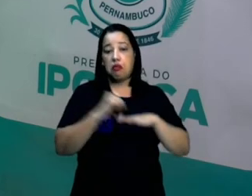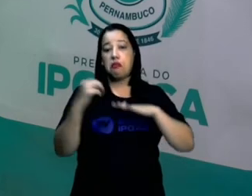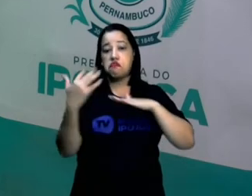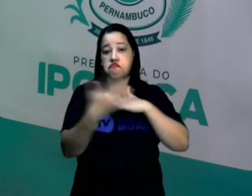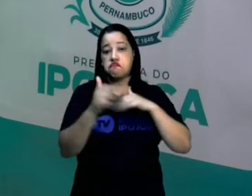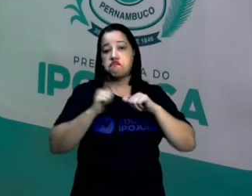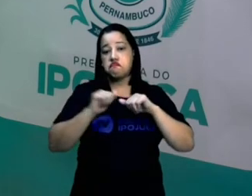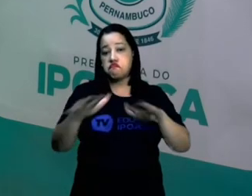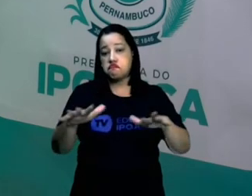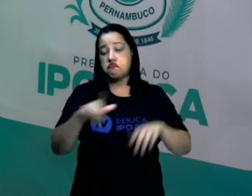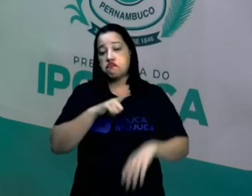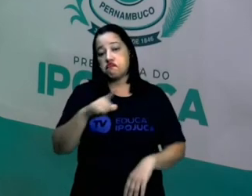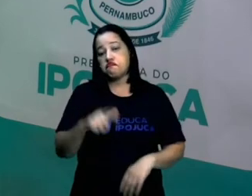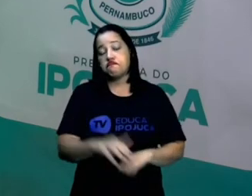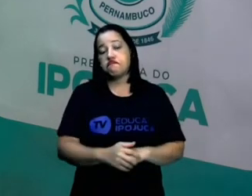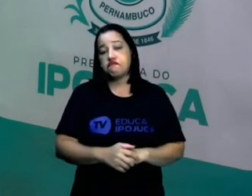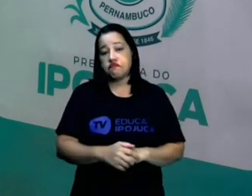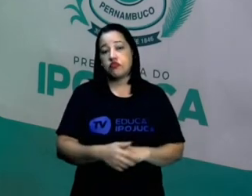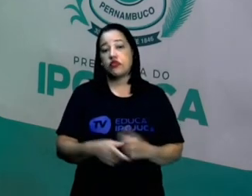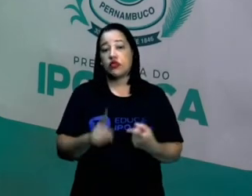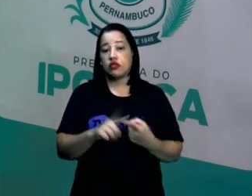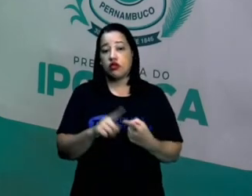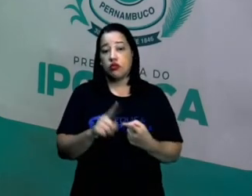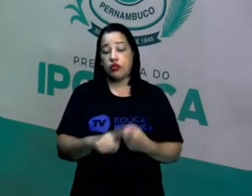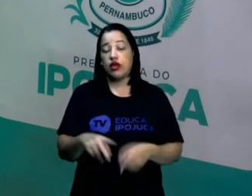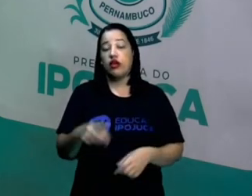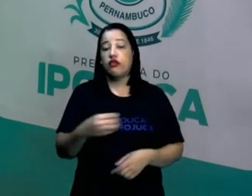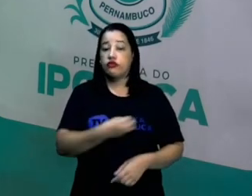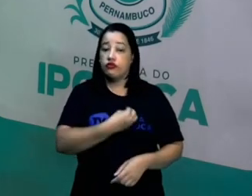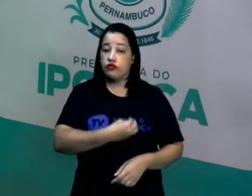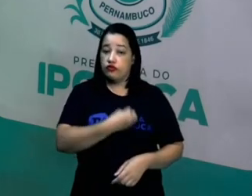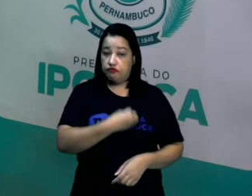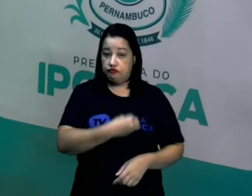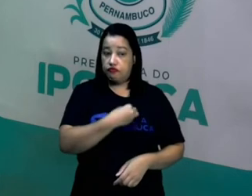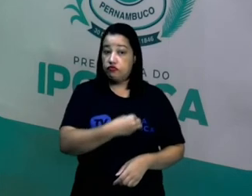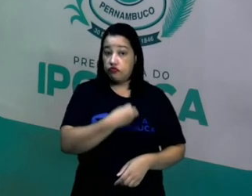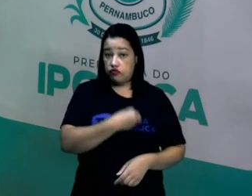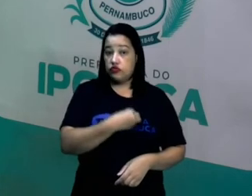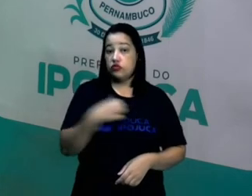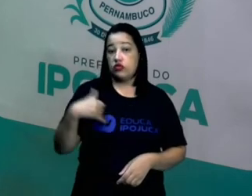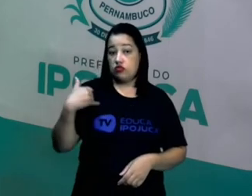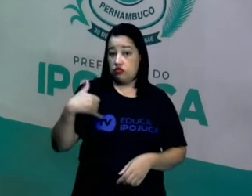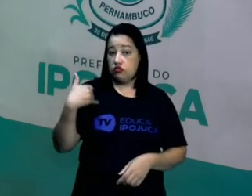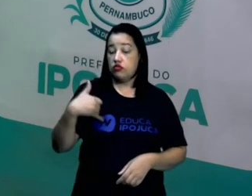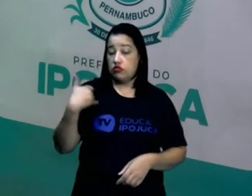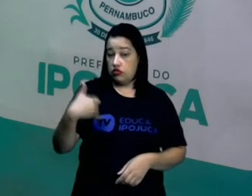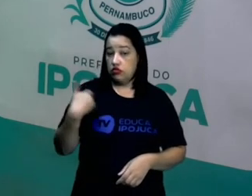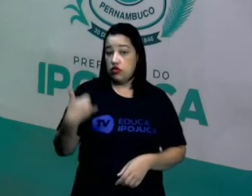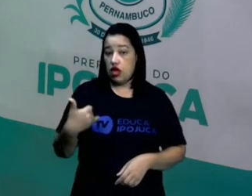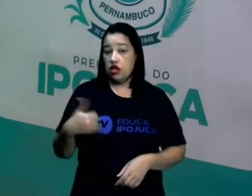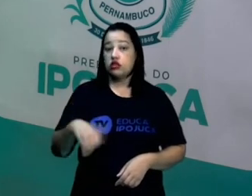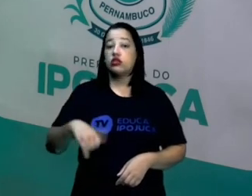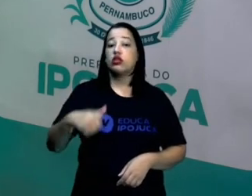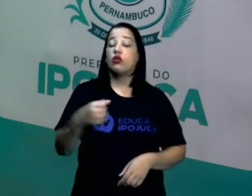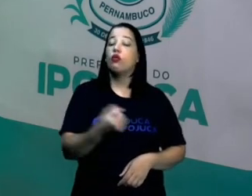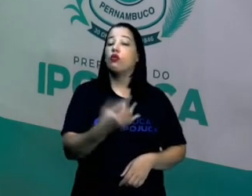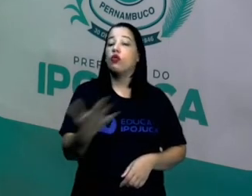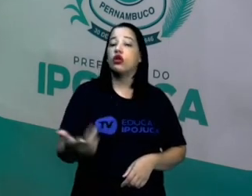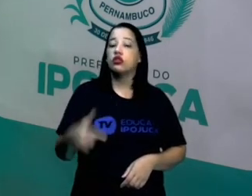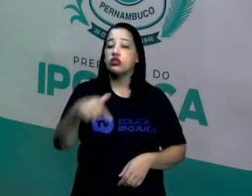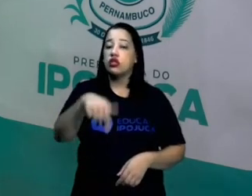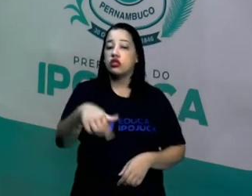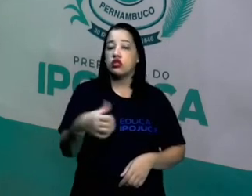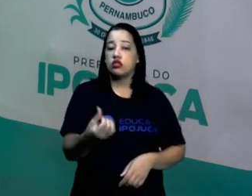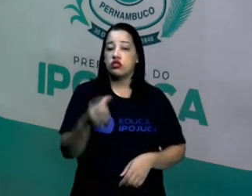pandemia. A expectativa de vida do brasileiro é de 76,8 anos,